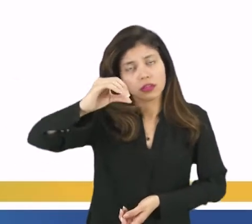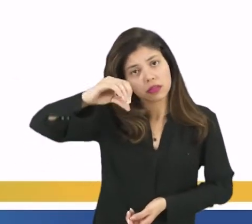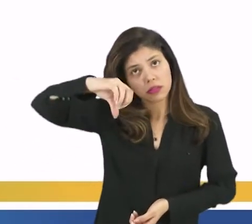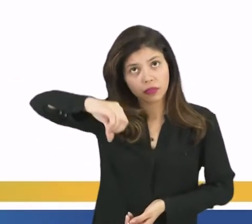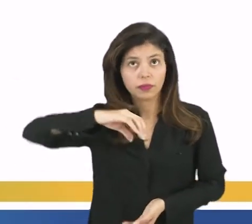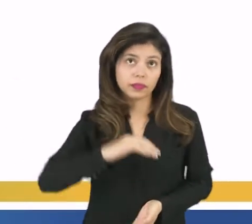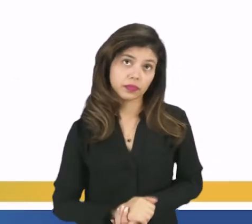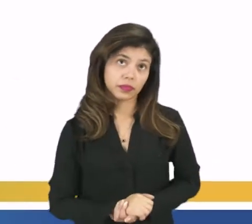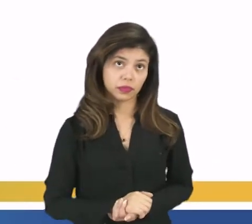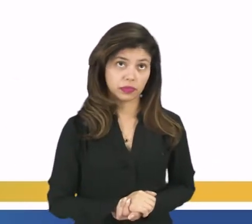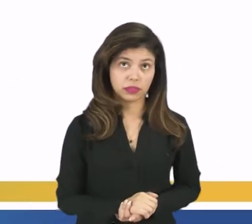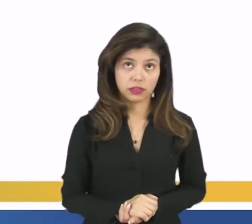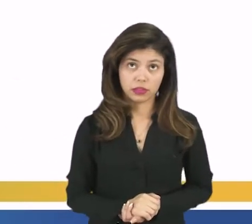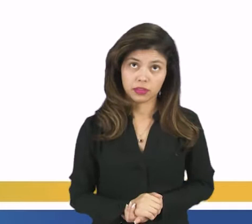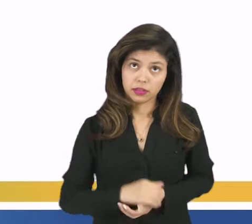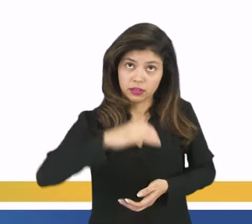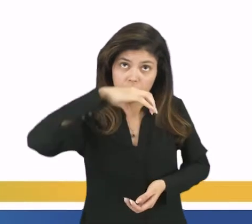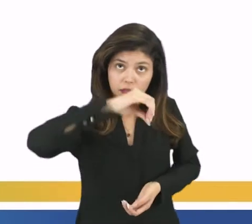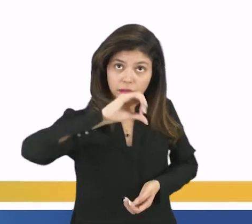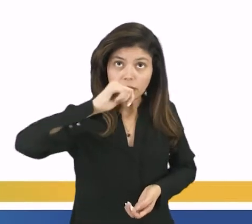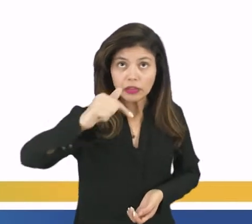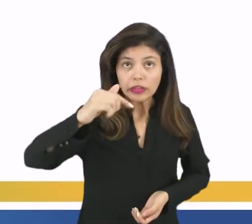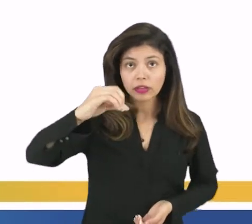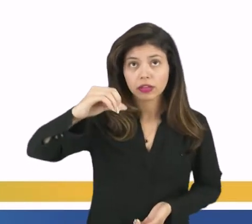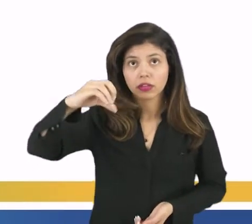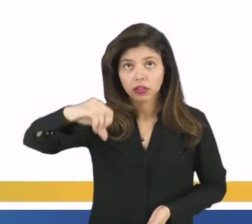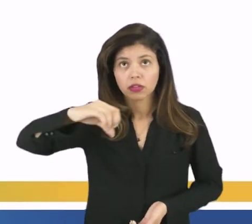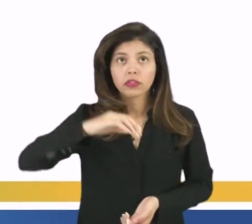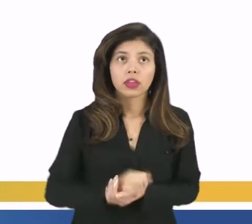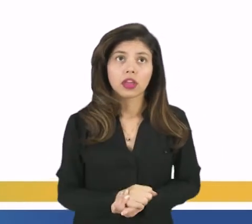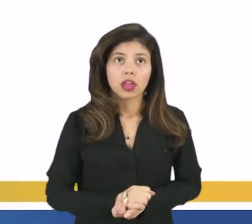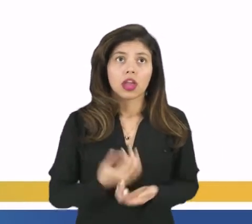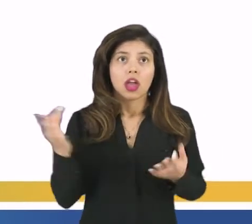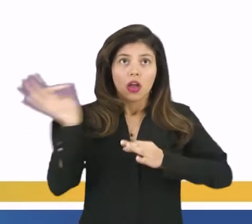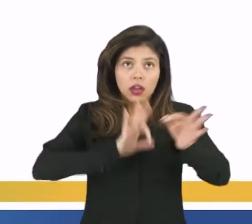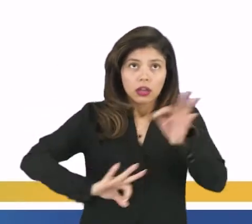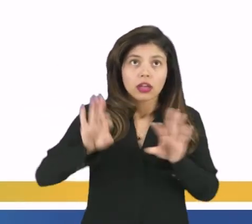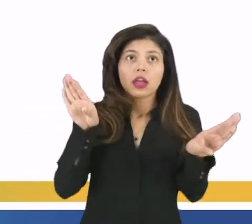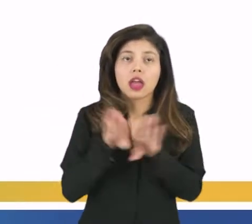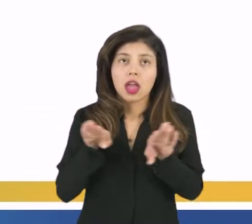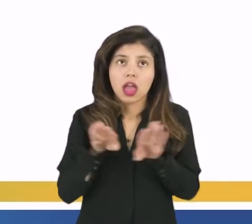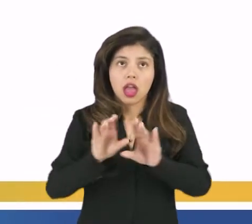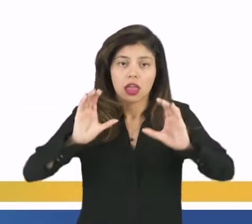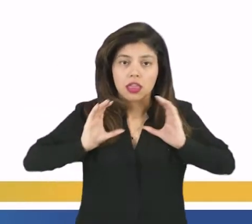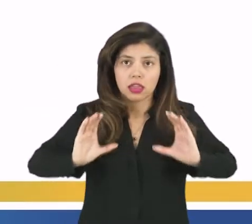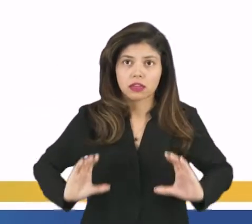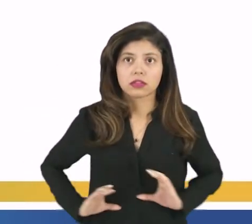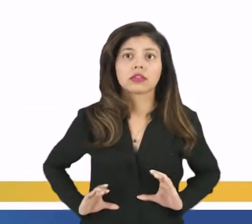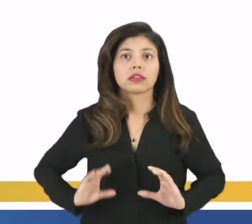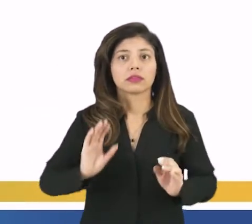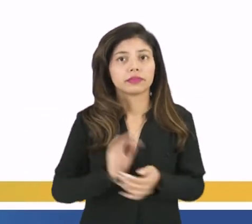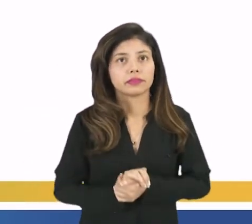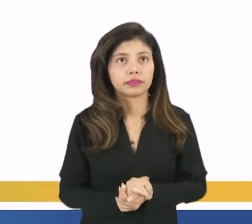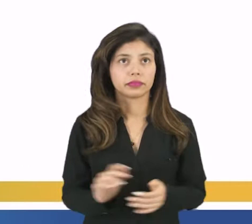.709, que regulamenta esses mecanismos